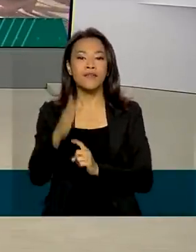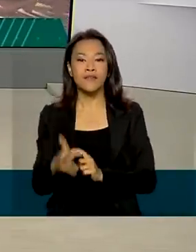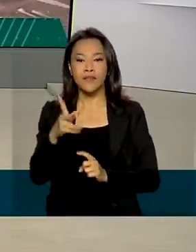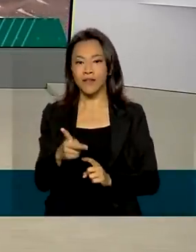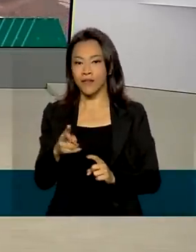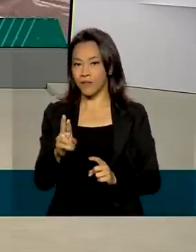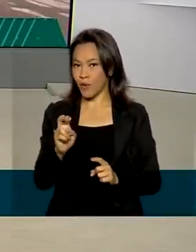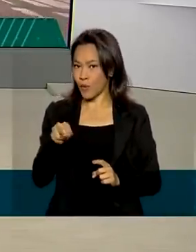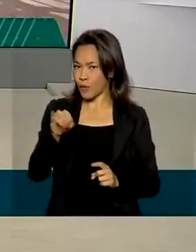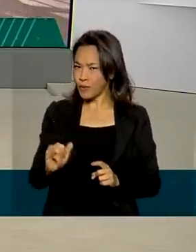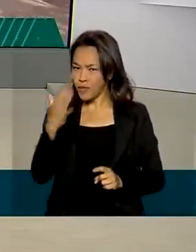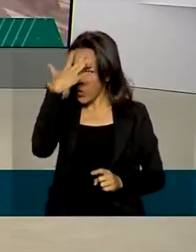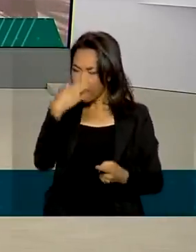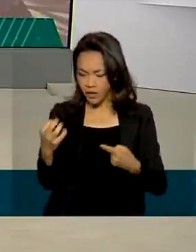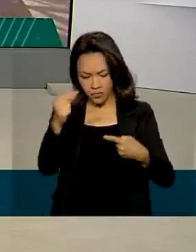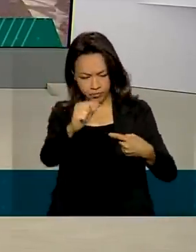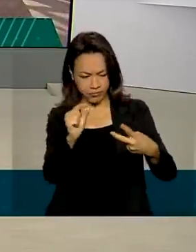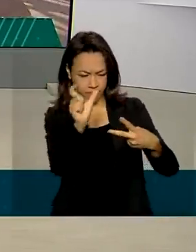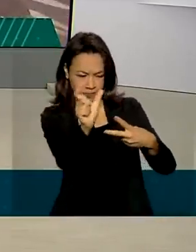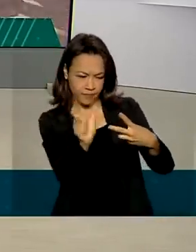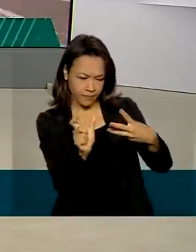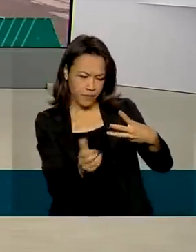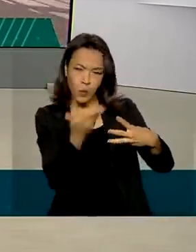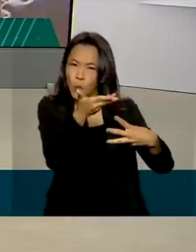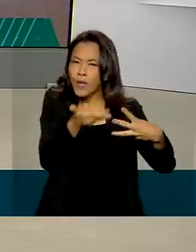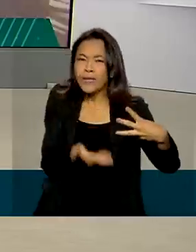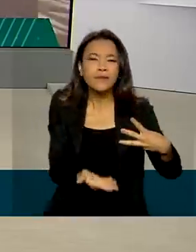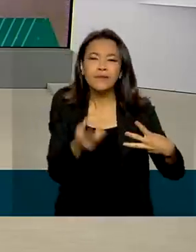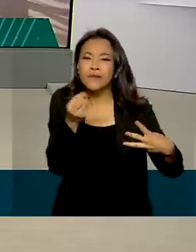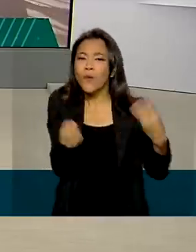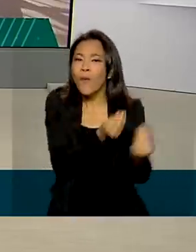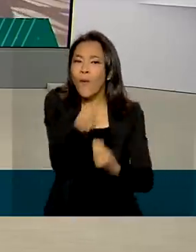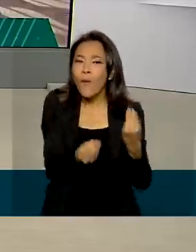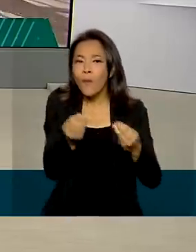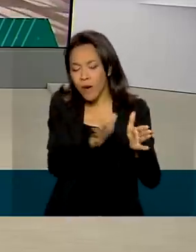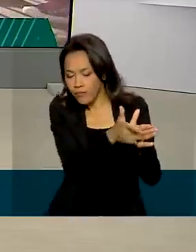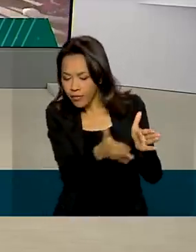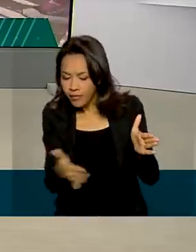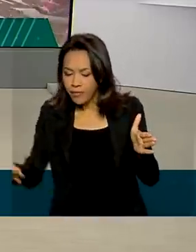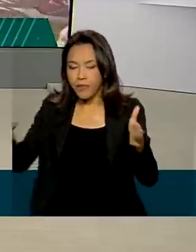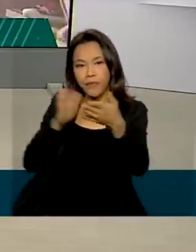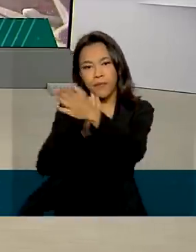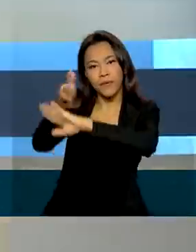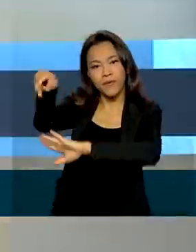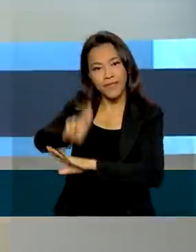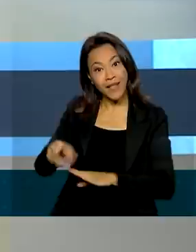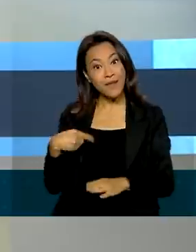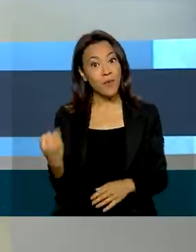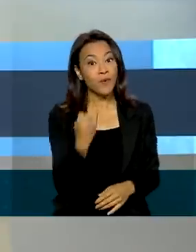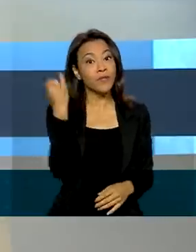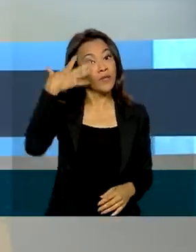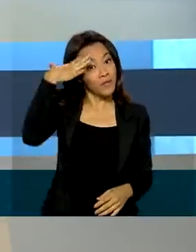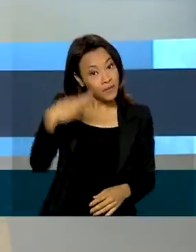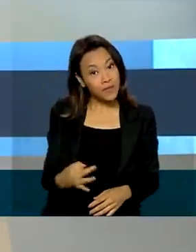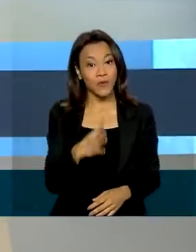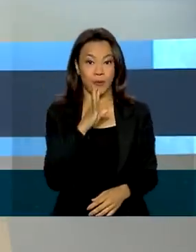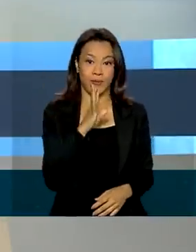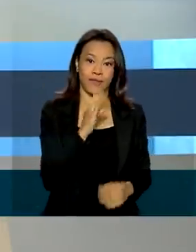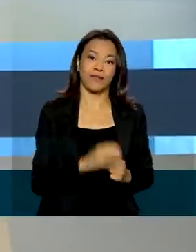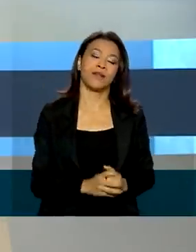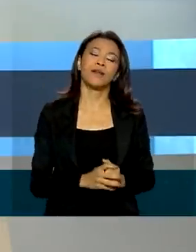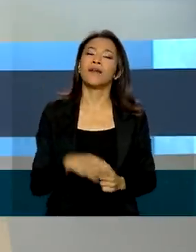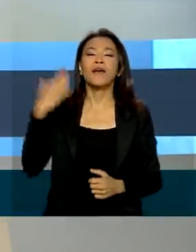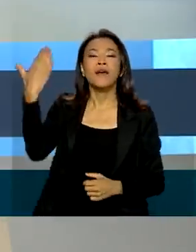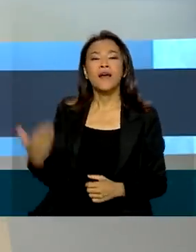o que significa esse conjunto de siglas e como funciona cada um desses processos seletivos é importante. O repórter Morilo